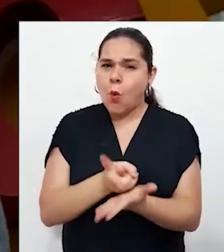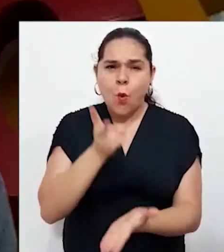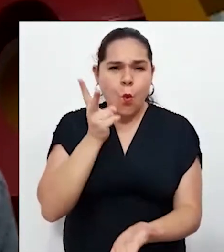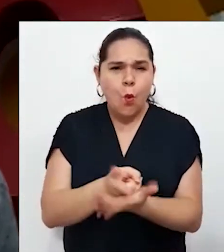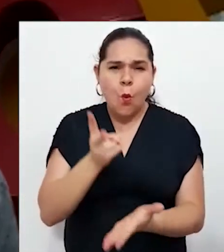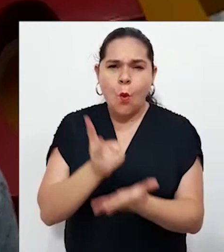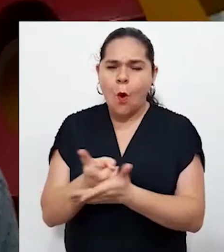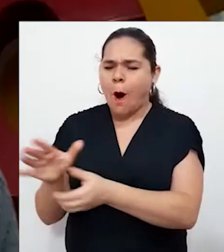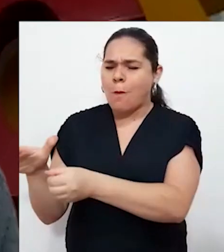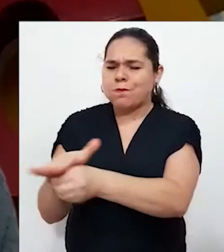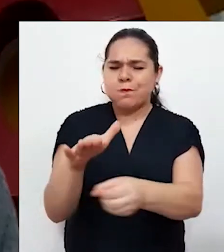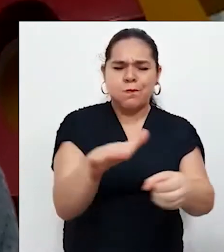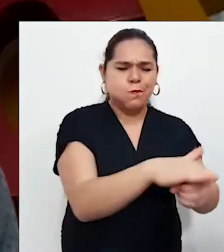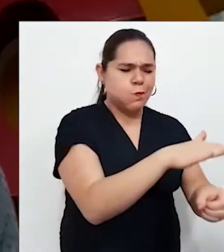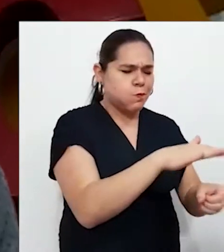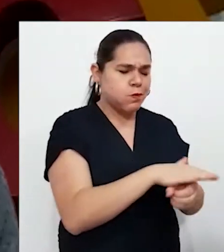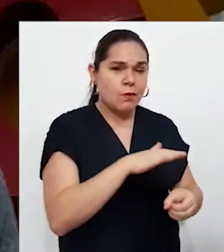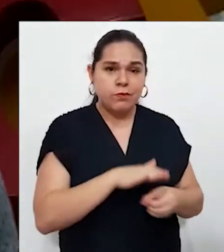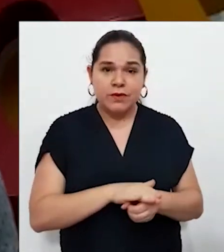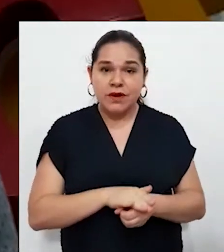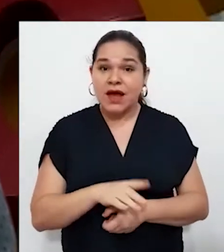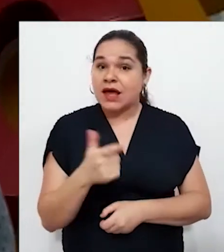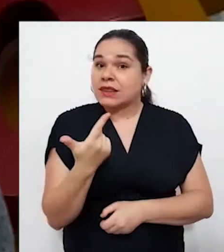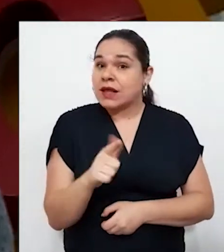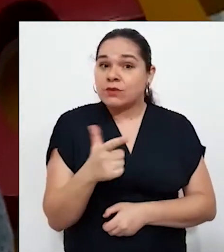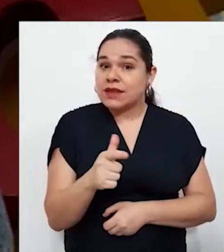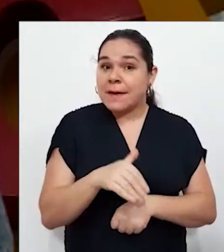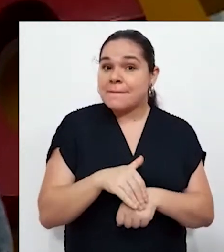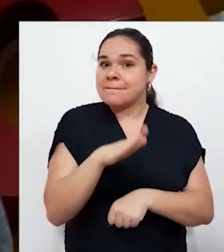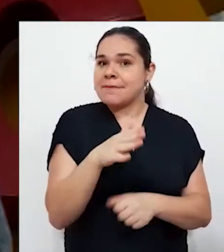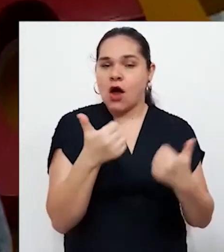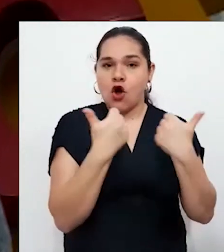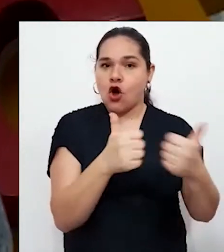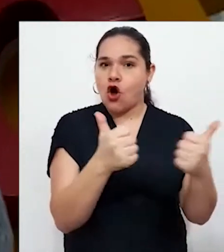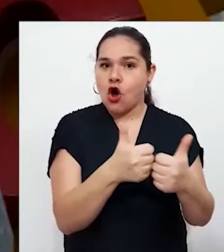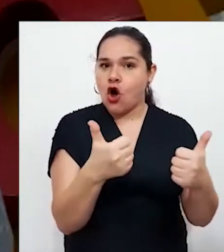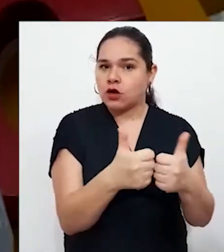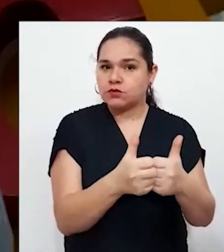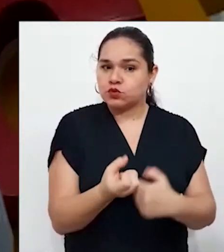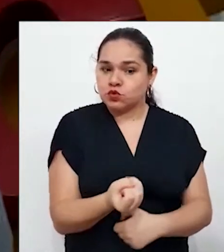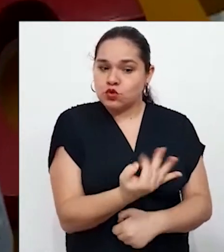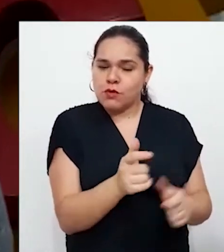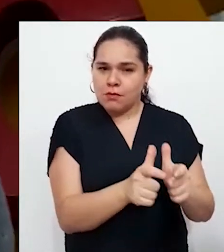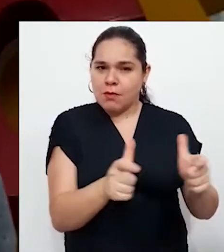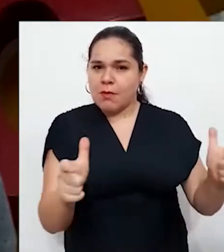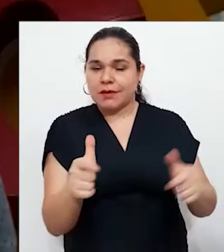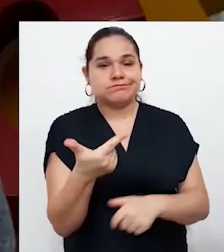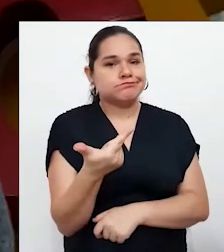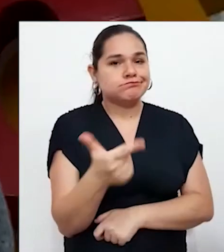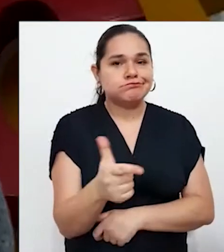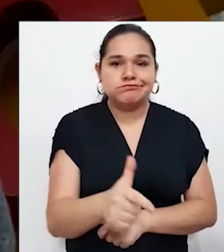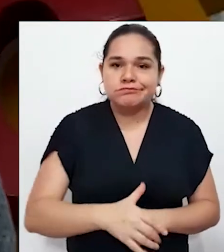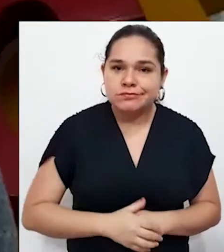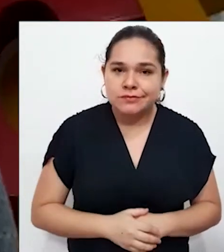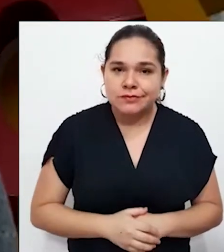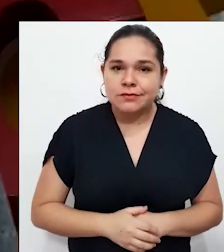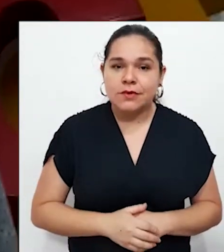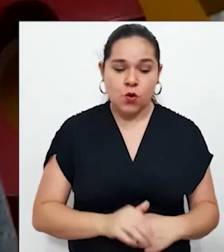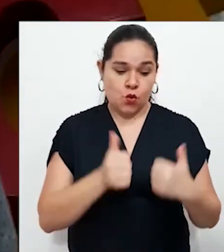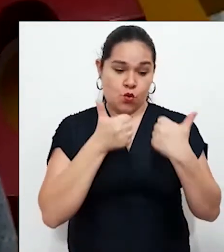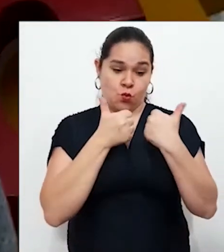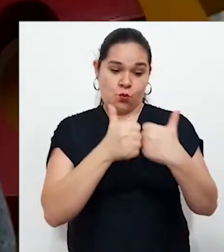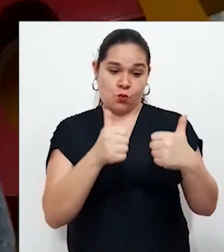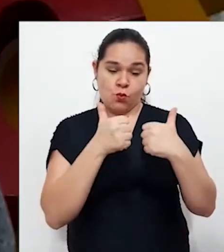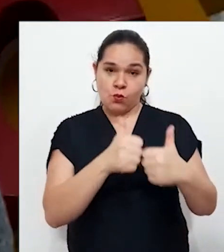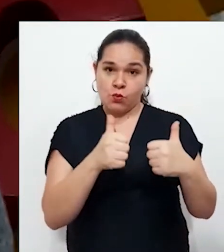coletivo. O transporte coletivo é hoje, sem sombra de dúvida, um dos